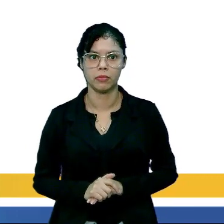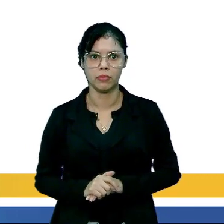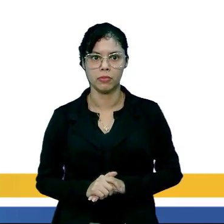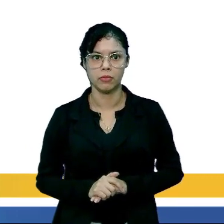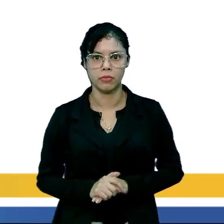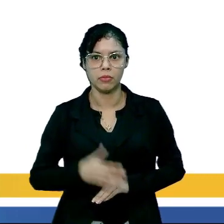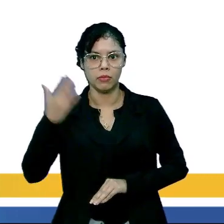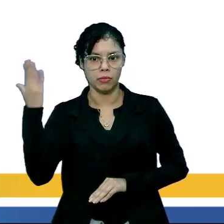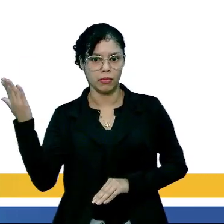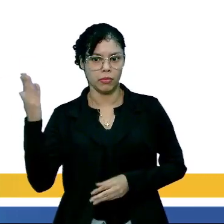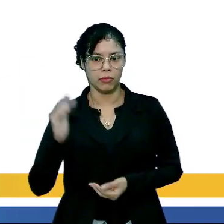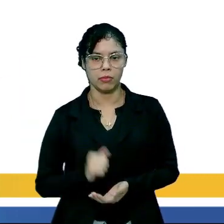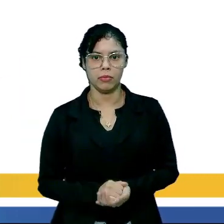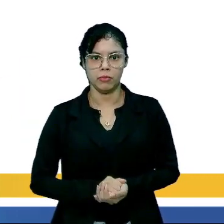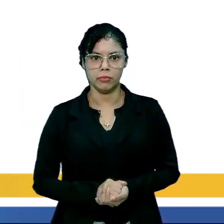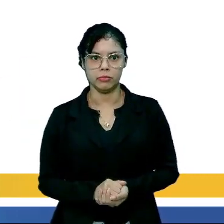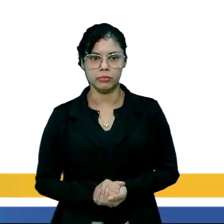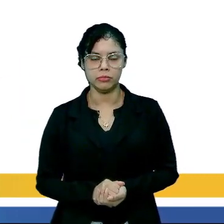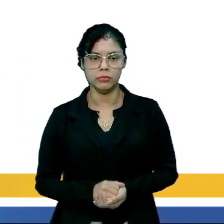Olha aí.